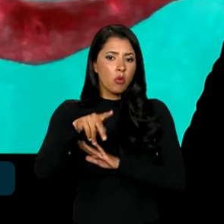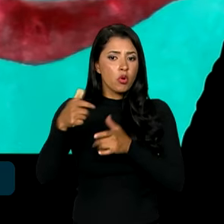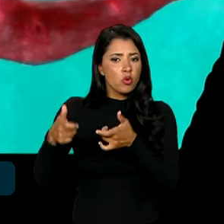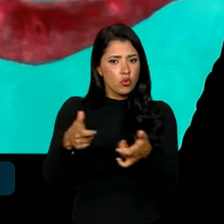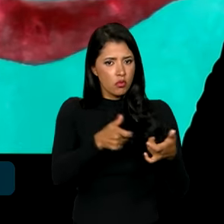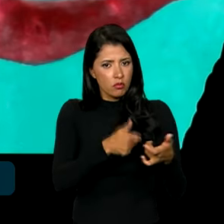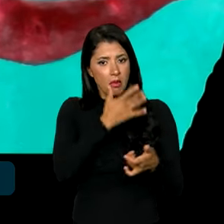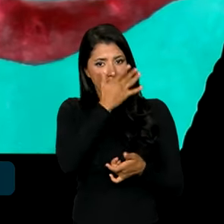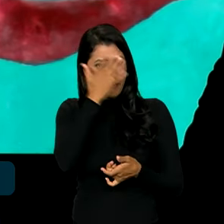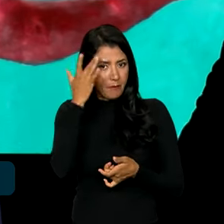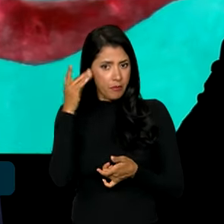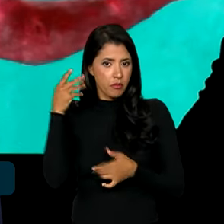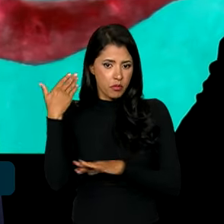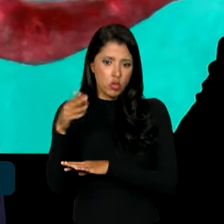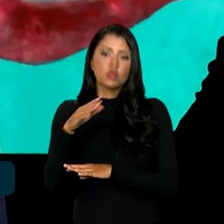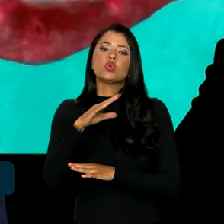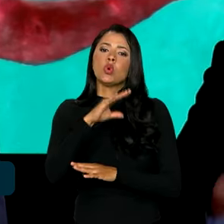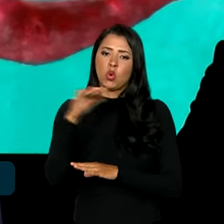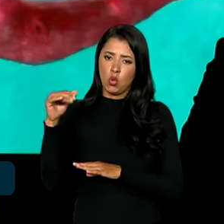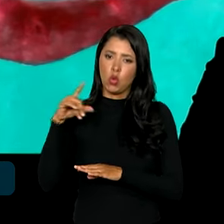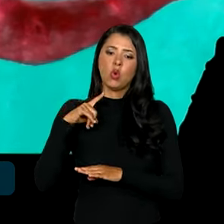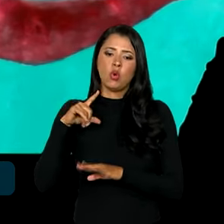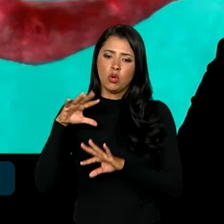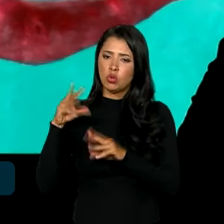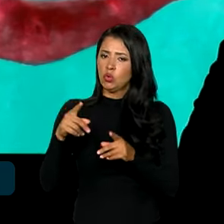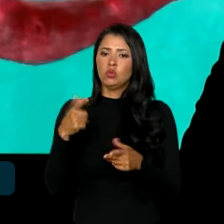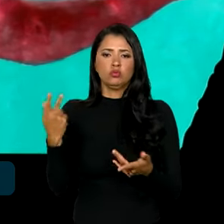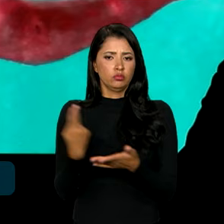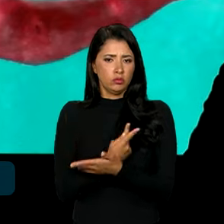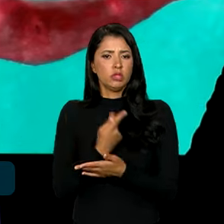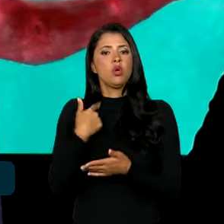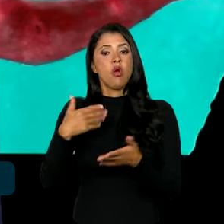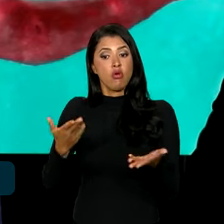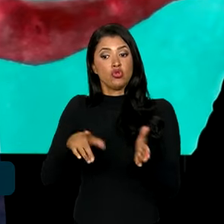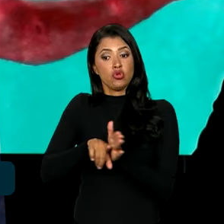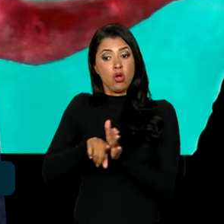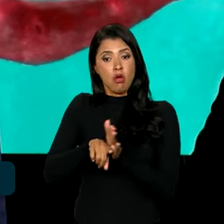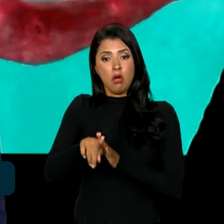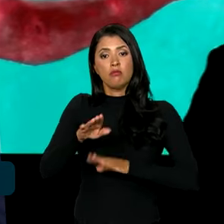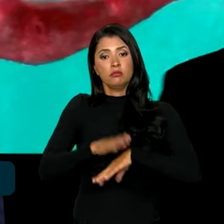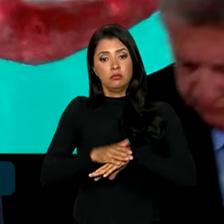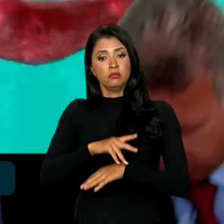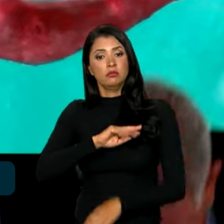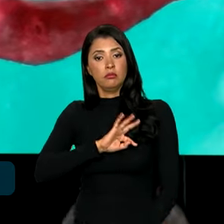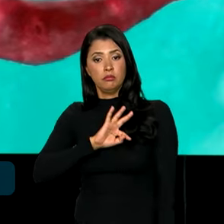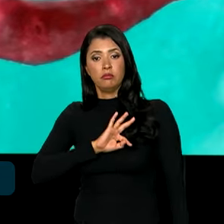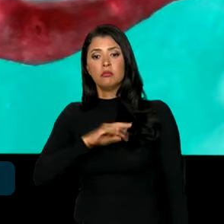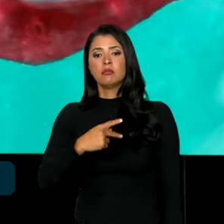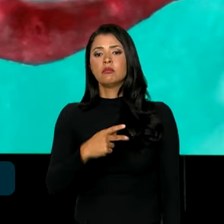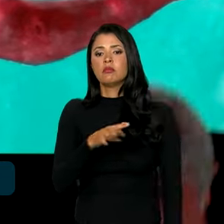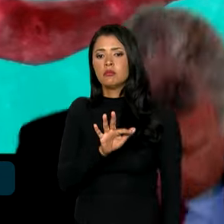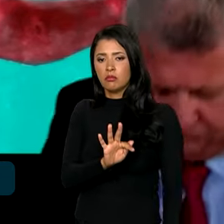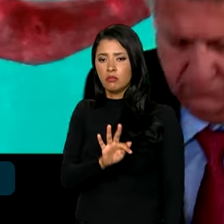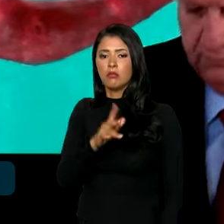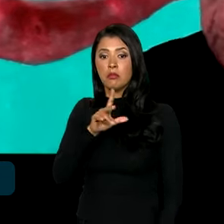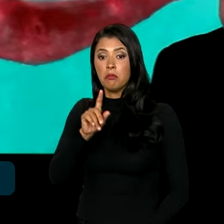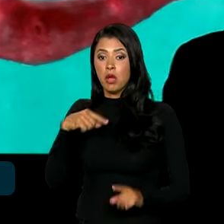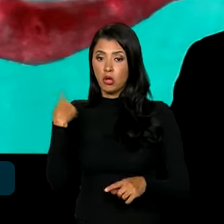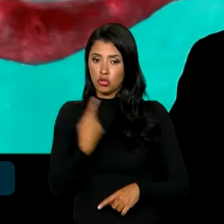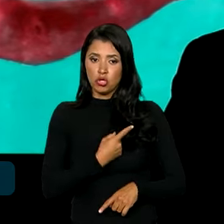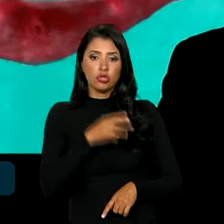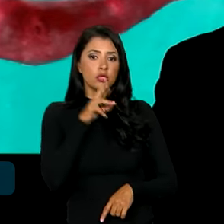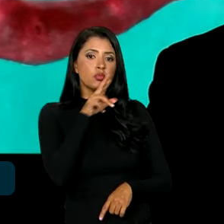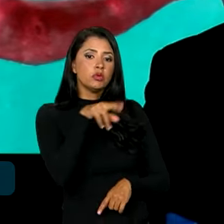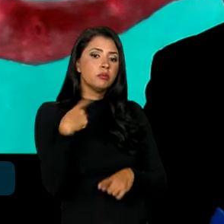Essas pessoas foram presas, foram adultos. Todas as ocorrências estão sendo investigadas pela Polícia Federal para que a possa dar respostas